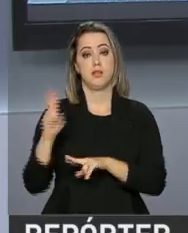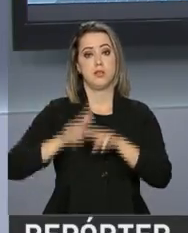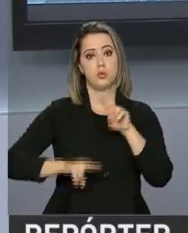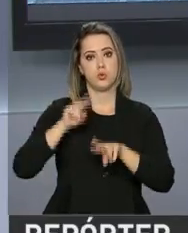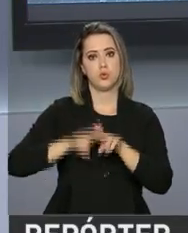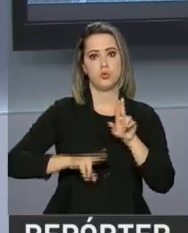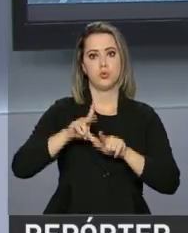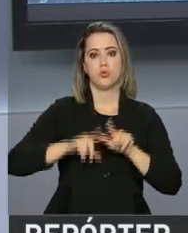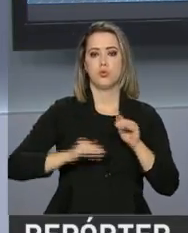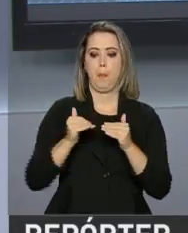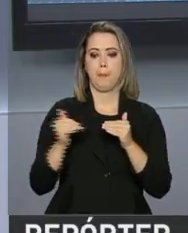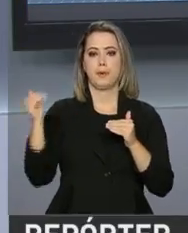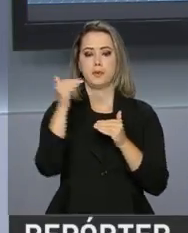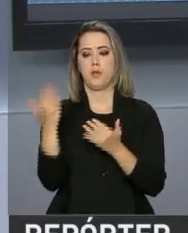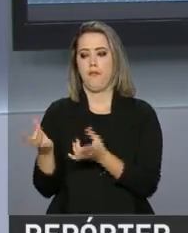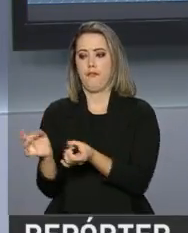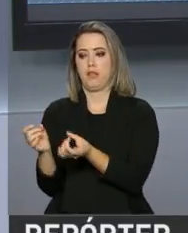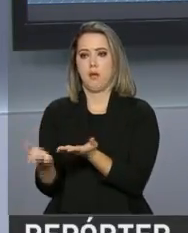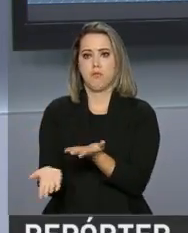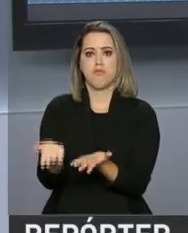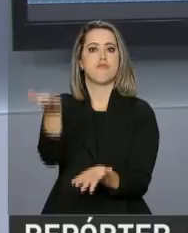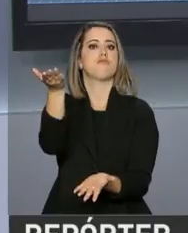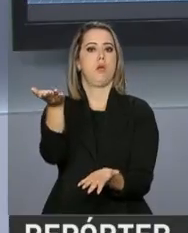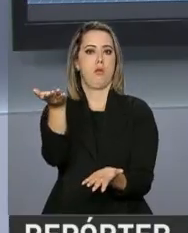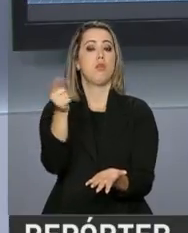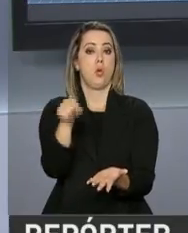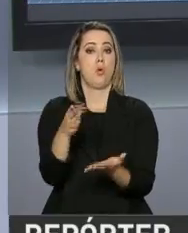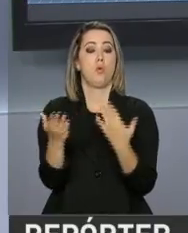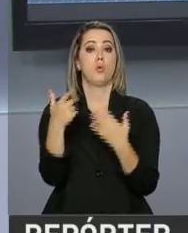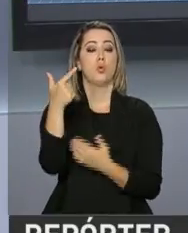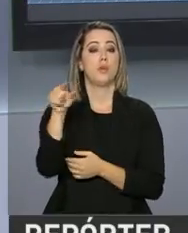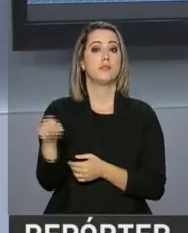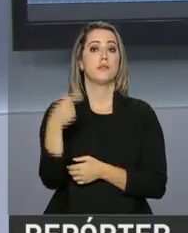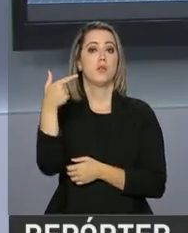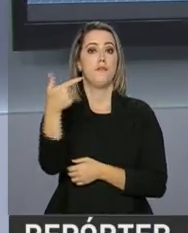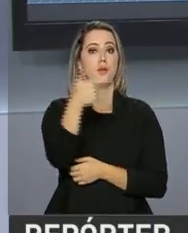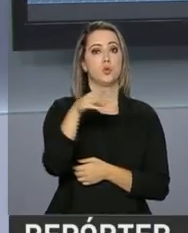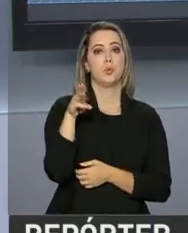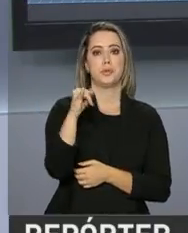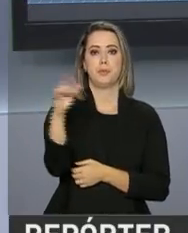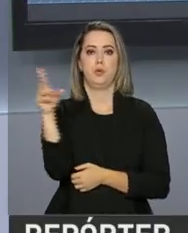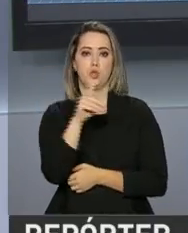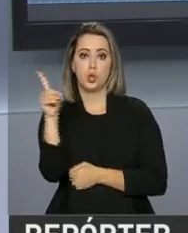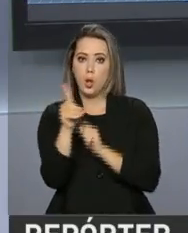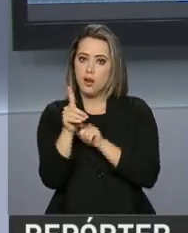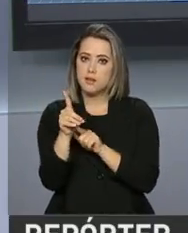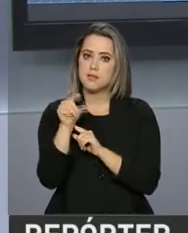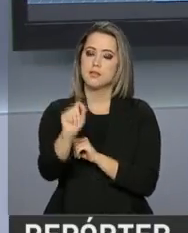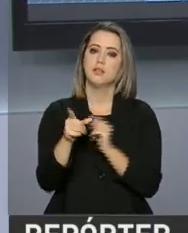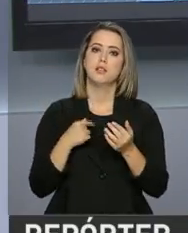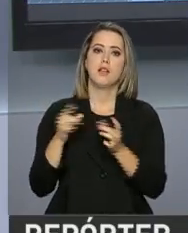superávit. O resultado acumulado é positivo em 2,22 bilhões de dólares. As